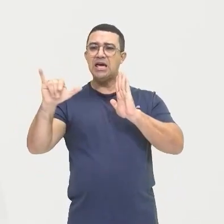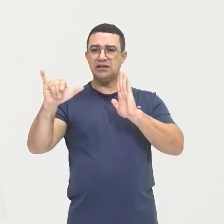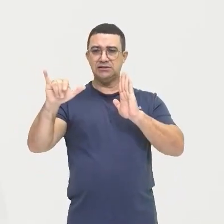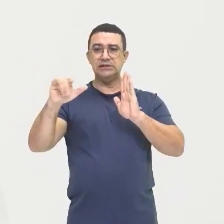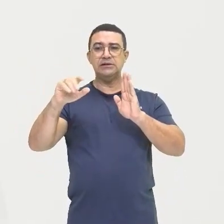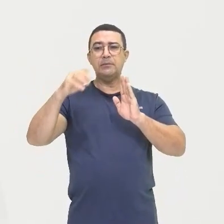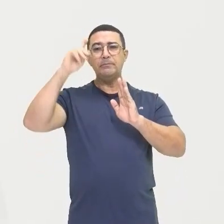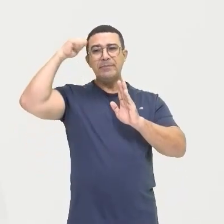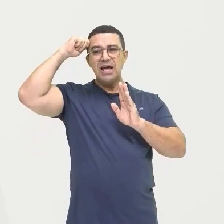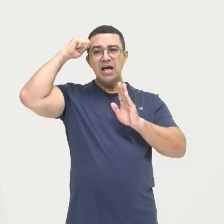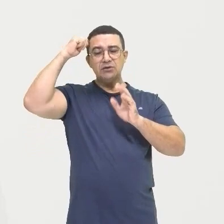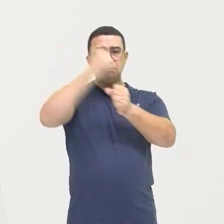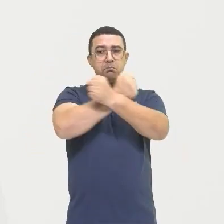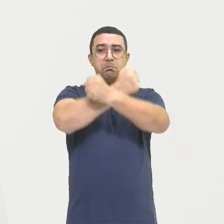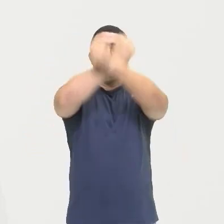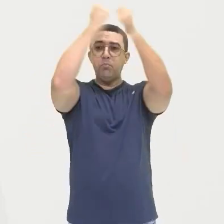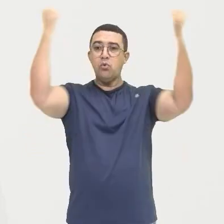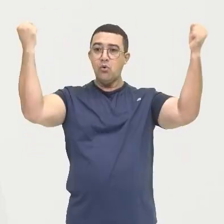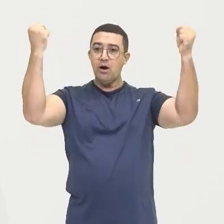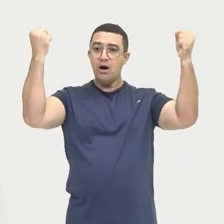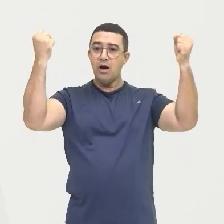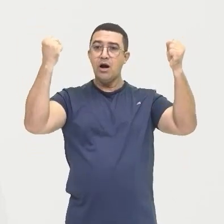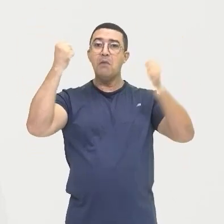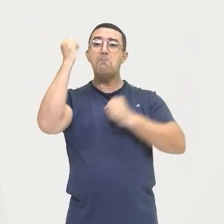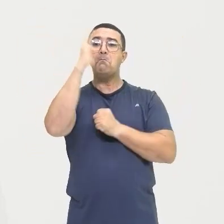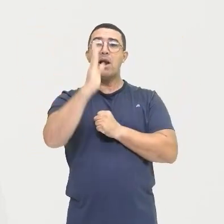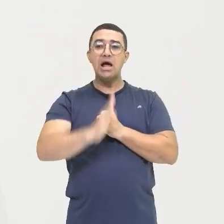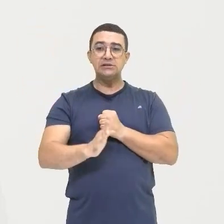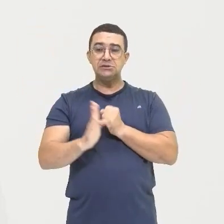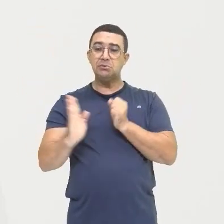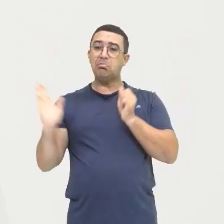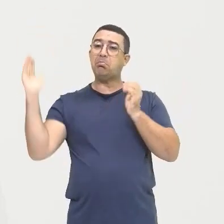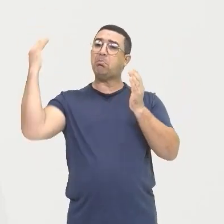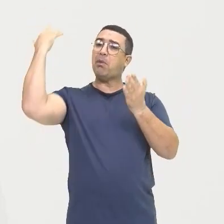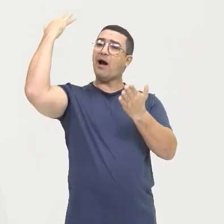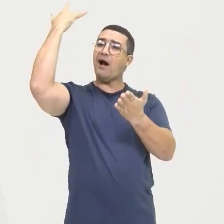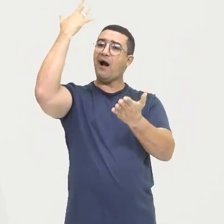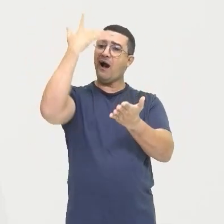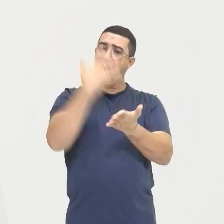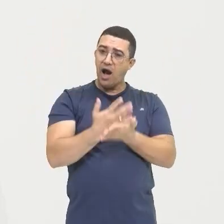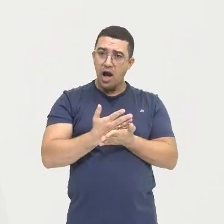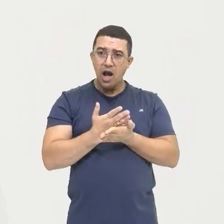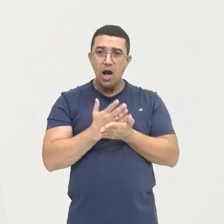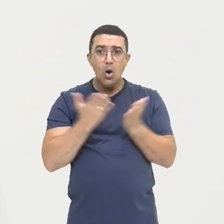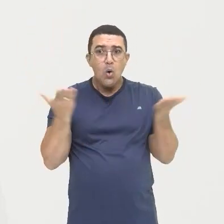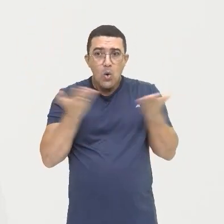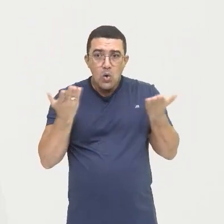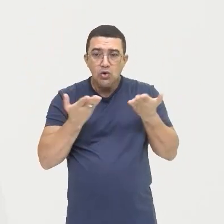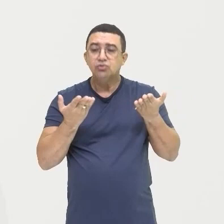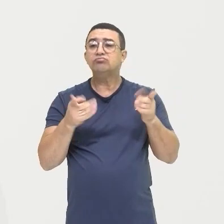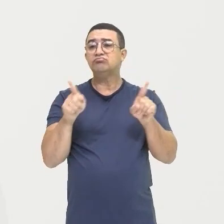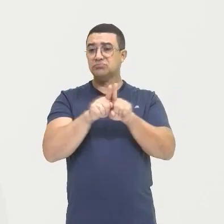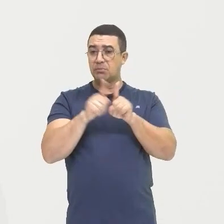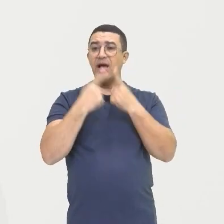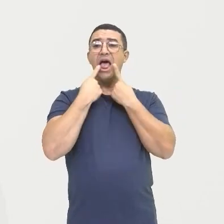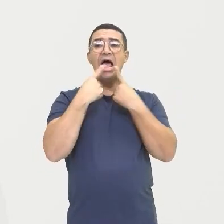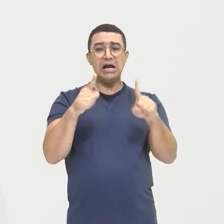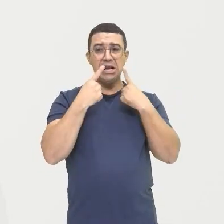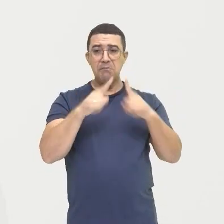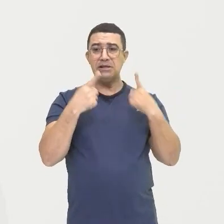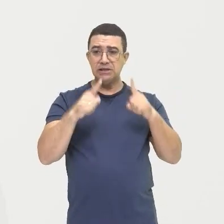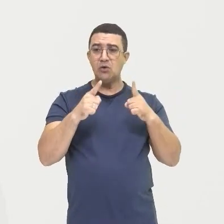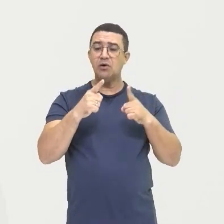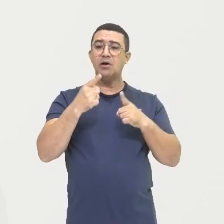O Brasil até hoje, gente Ele ainda registra denúncias de trabalho escravo Você assistir aí o